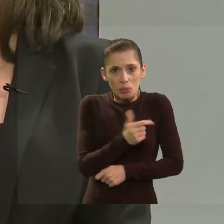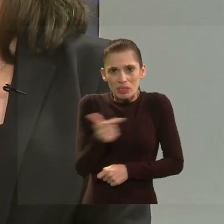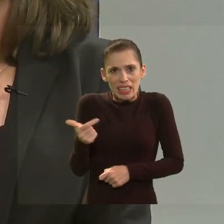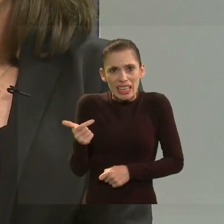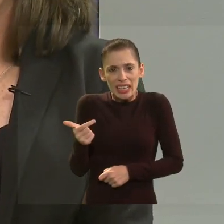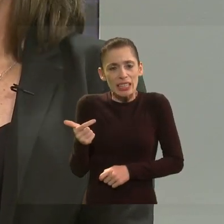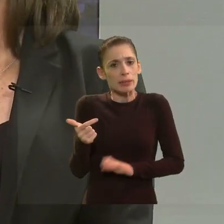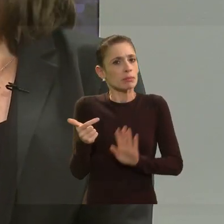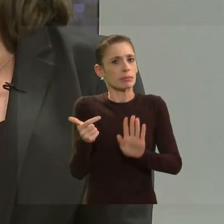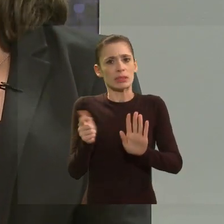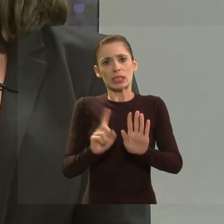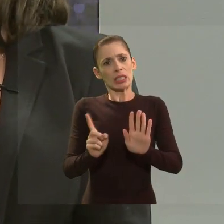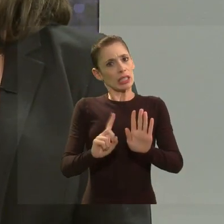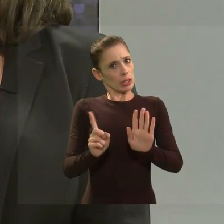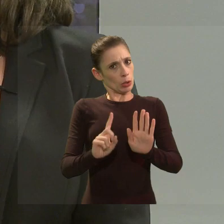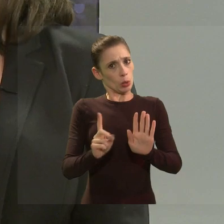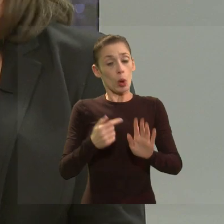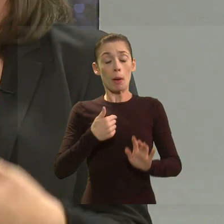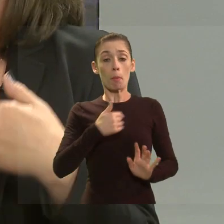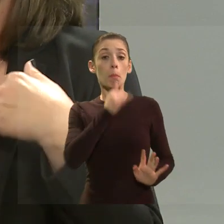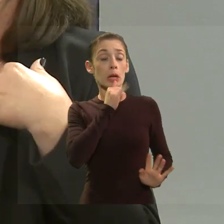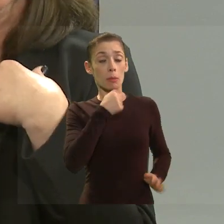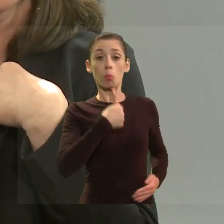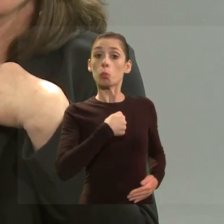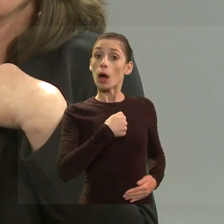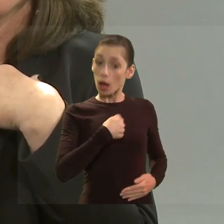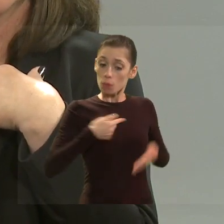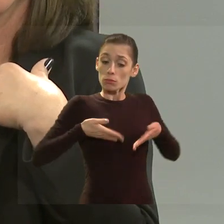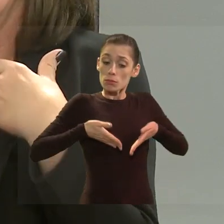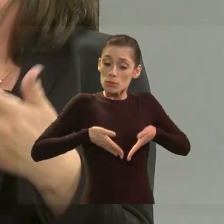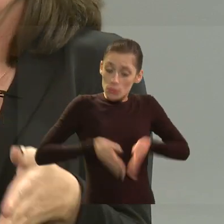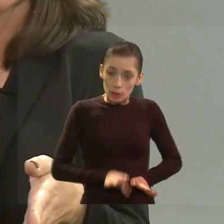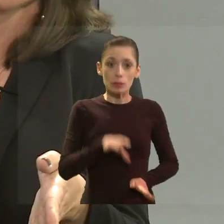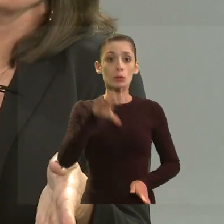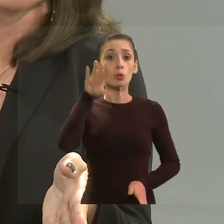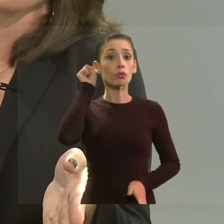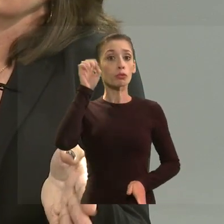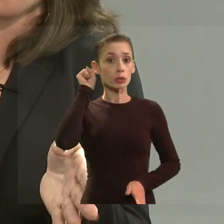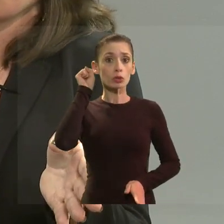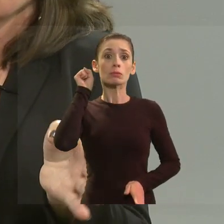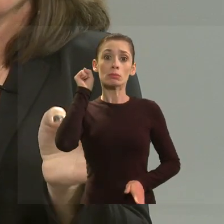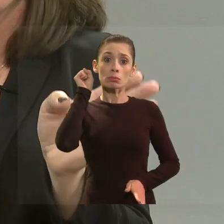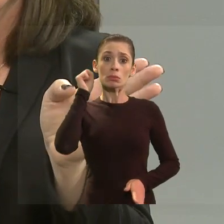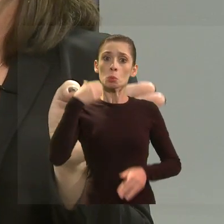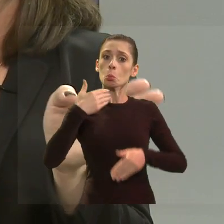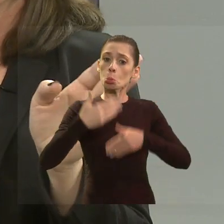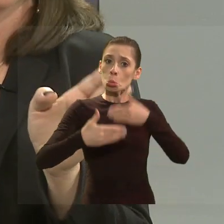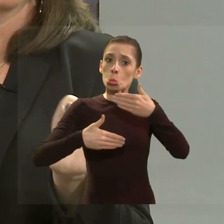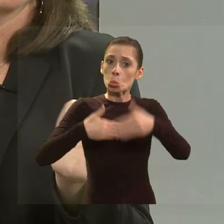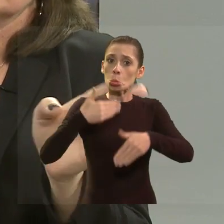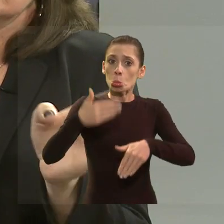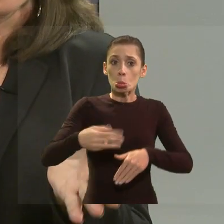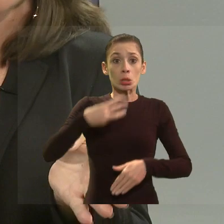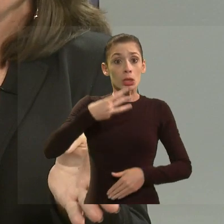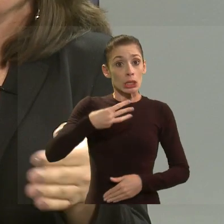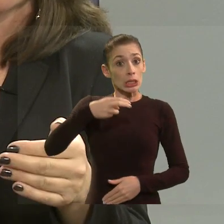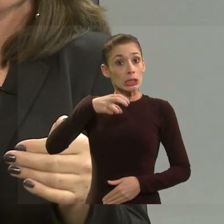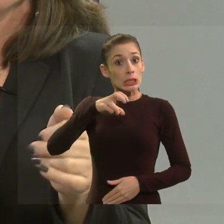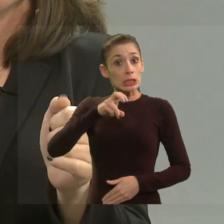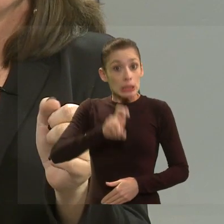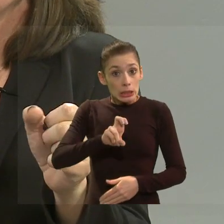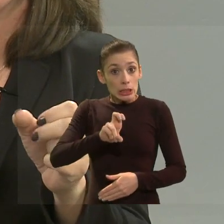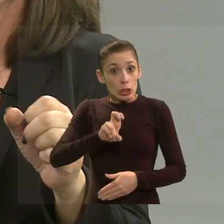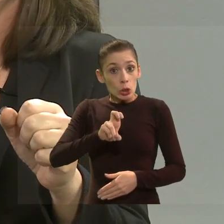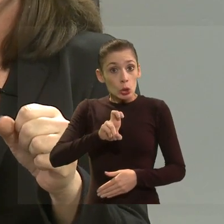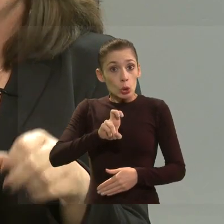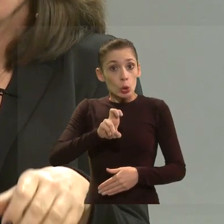Nesse sentido, até eu falo, né, Eu, por exemplo, nasci ouvinte, né, e com 35 anos